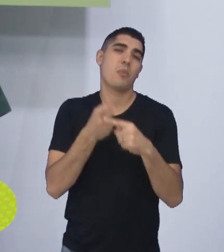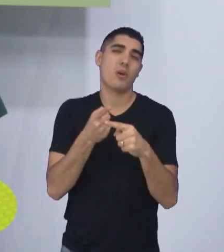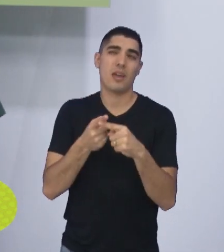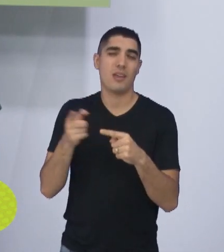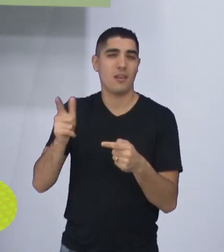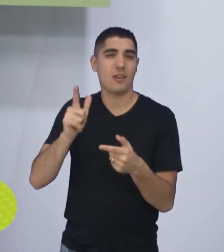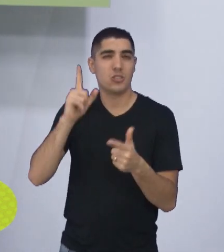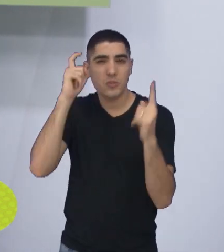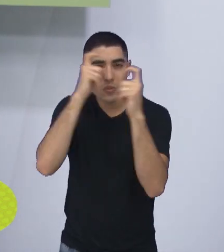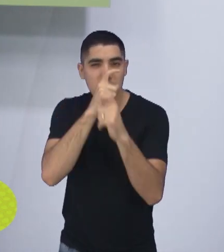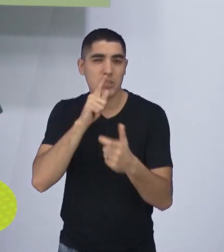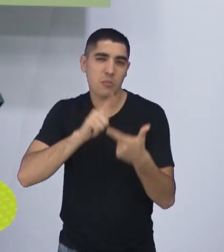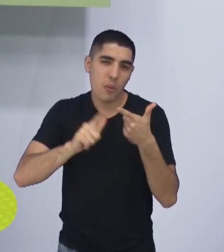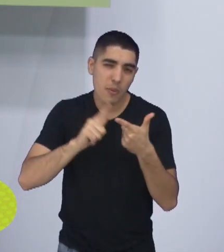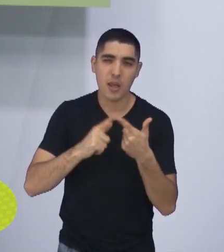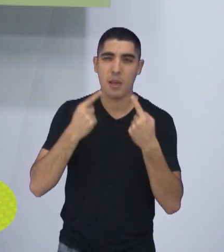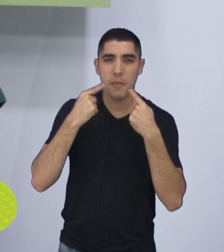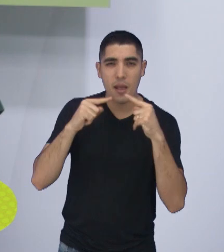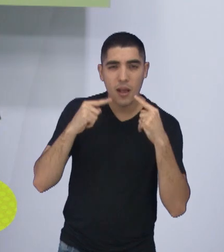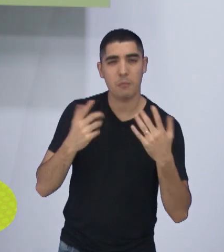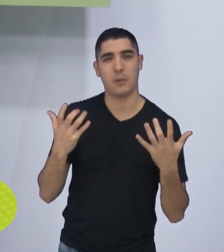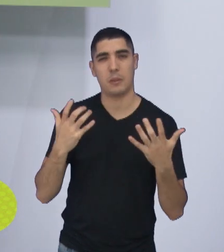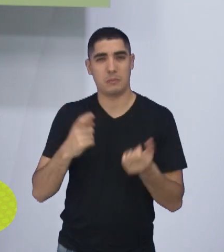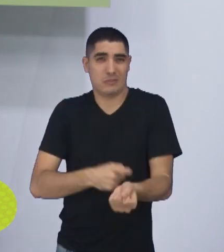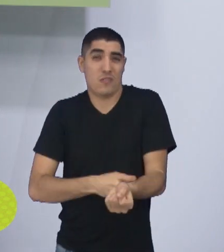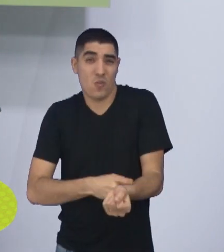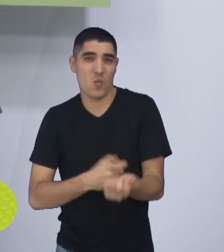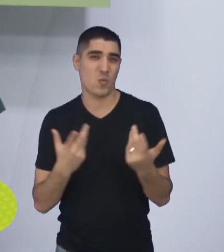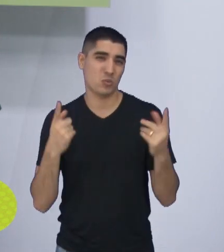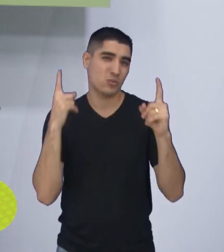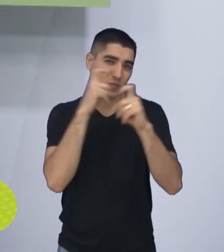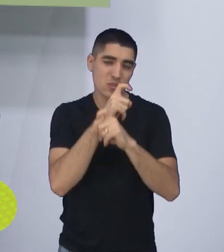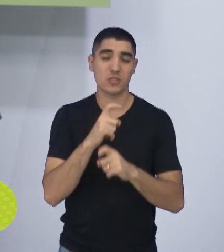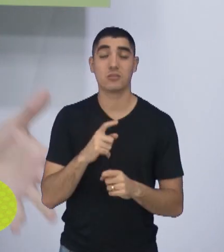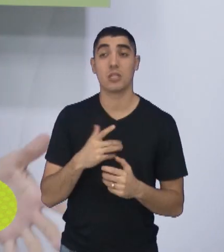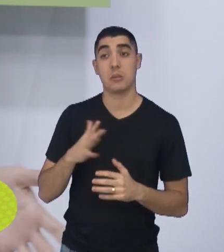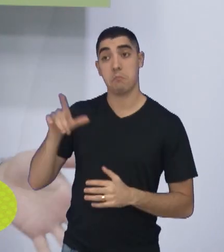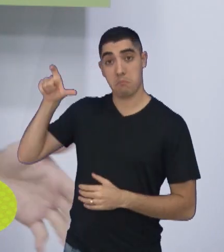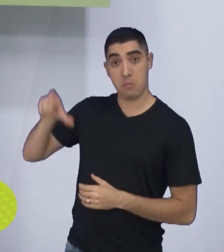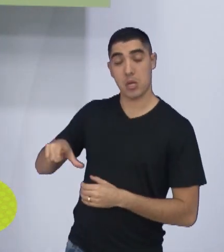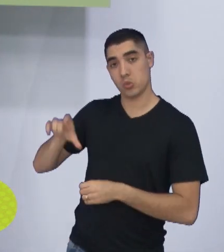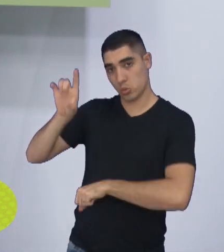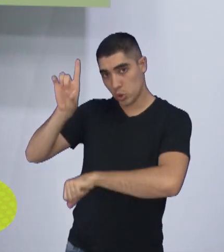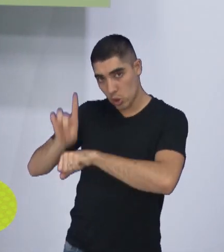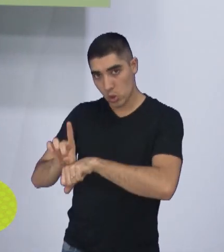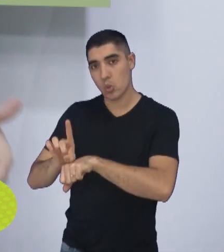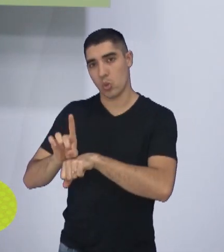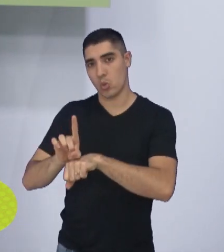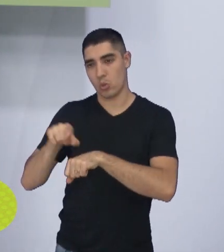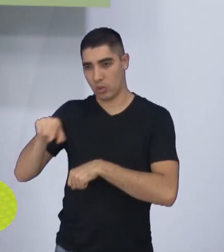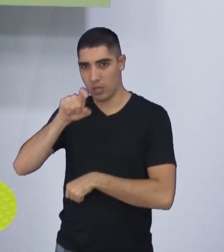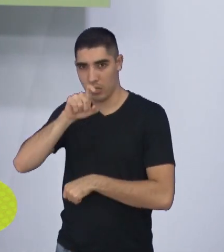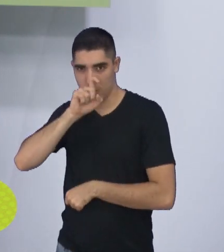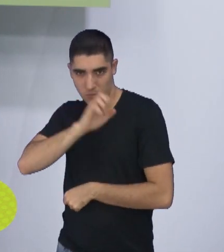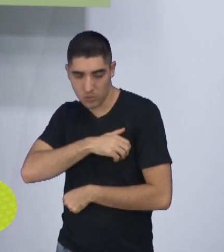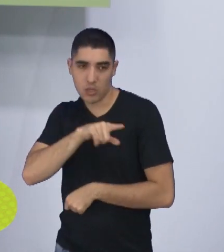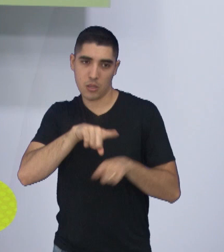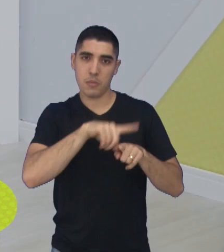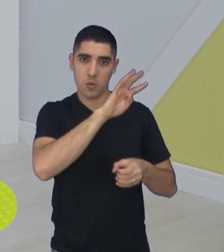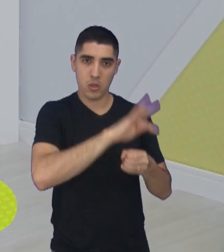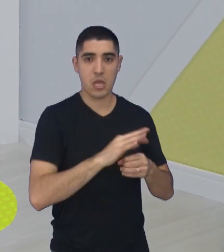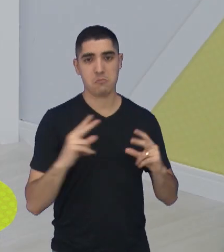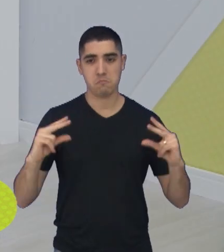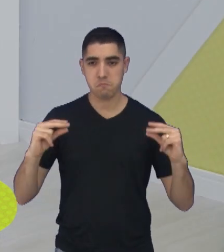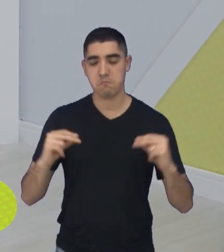né? Mas acho que a diretoria e o Ricardo Costa, junto com o Edmar, eles conversaram de cabeça fria hoje de manhã, e a decisão foi tomada hoje de manhã.